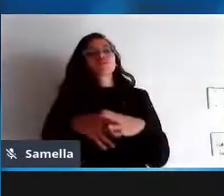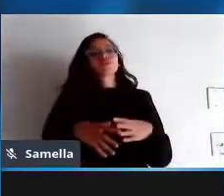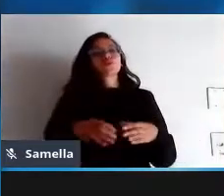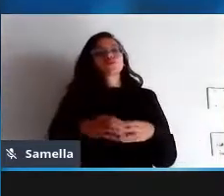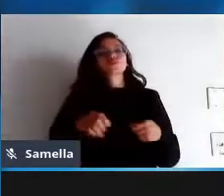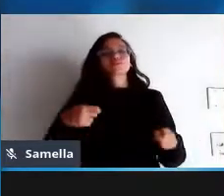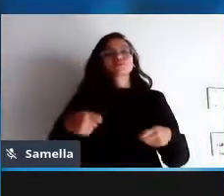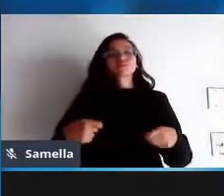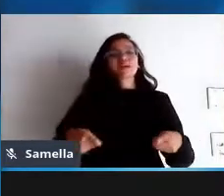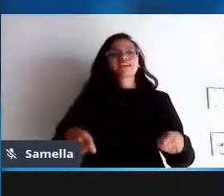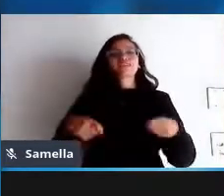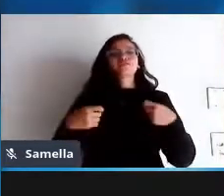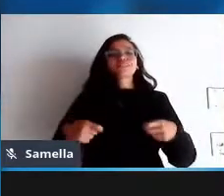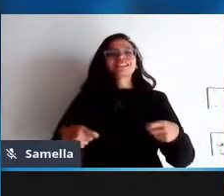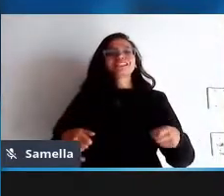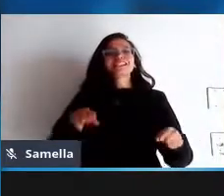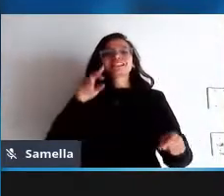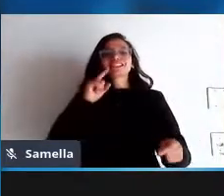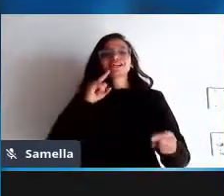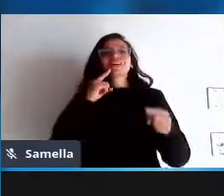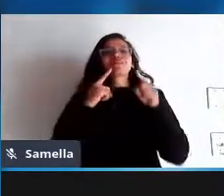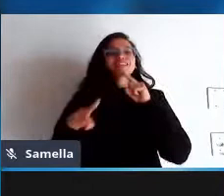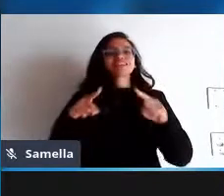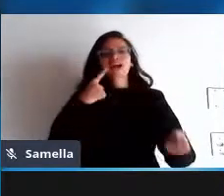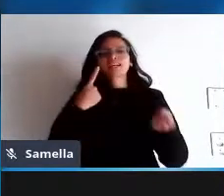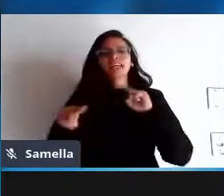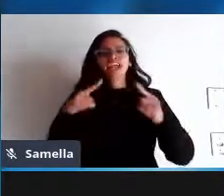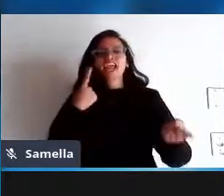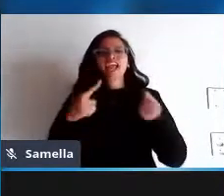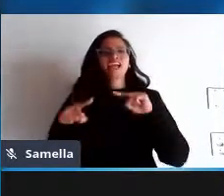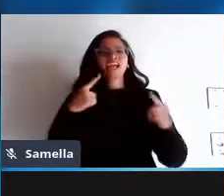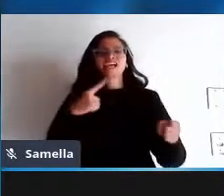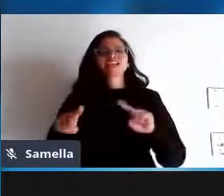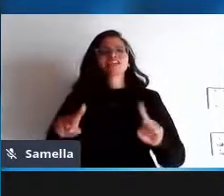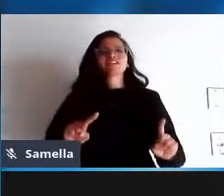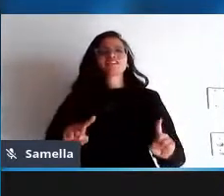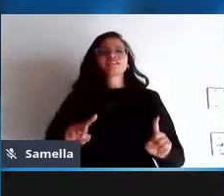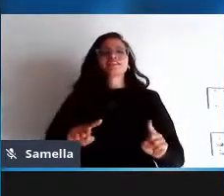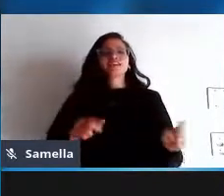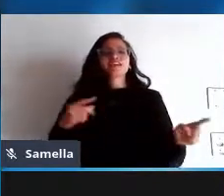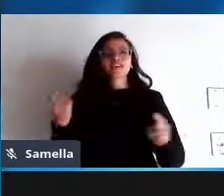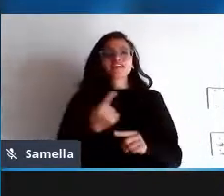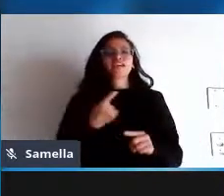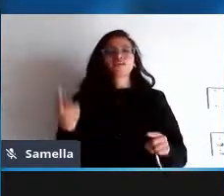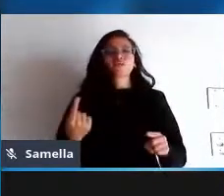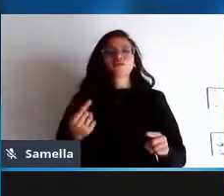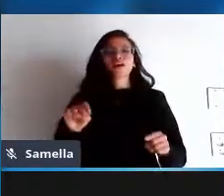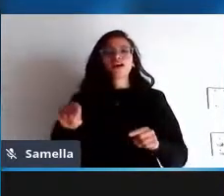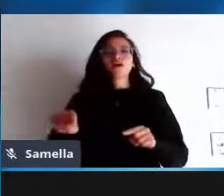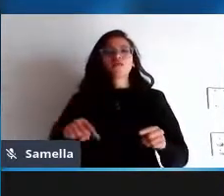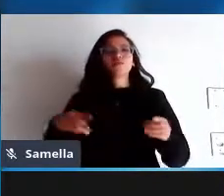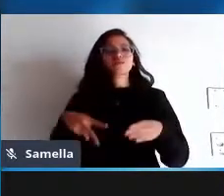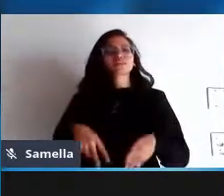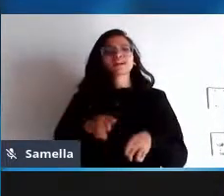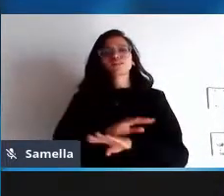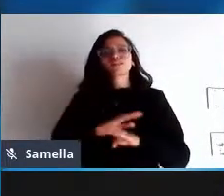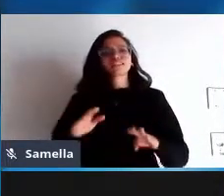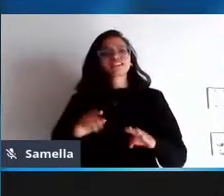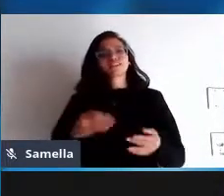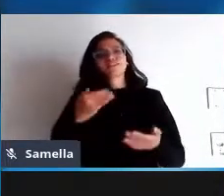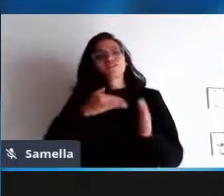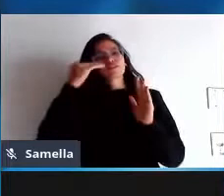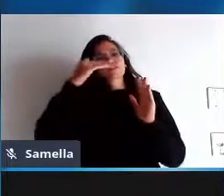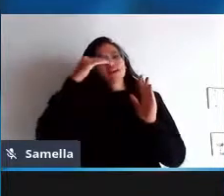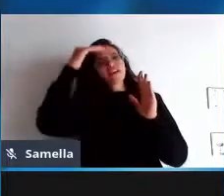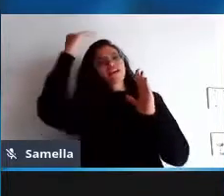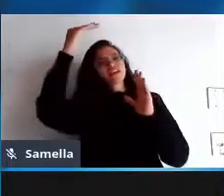mereçam a crítica quanto aqueles valores políticas modelos de desenvolvimento e e